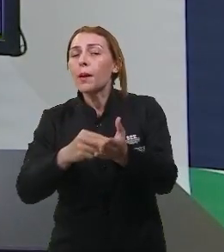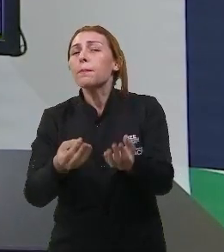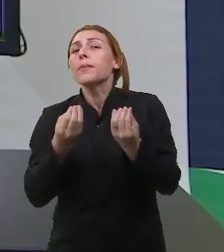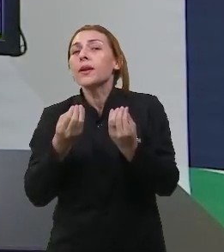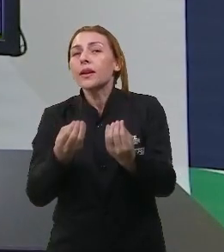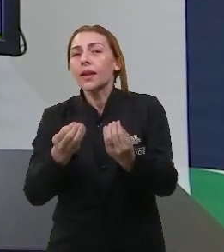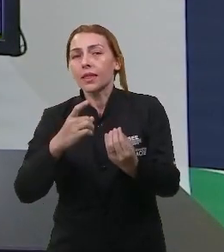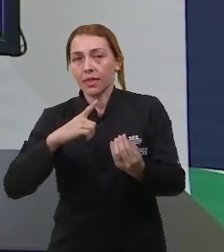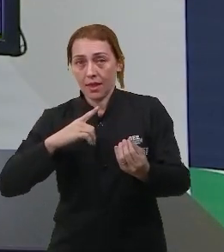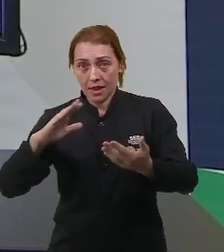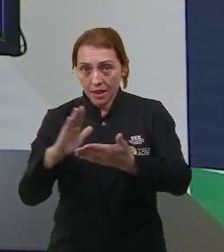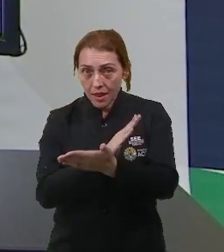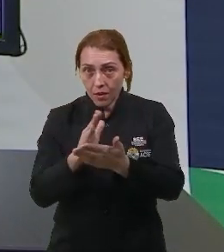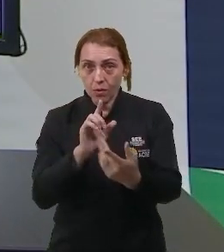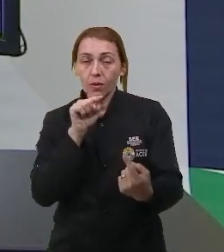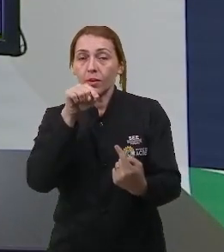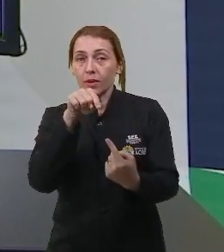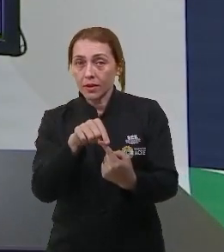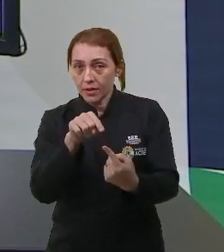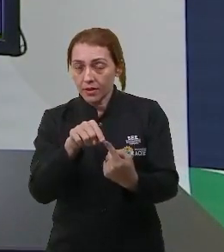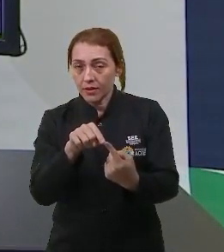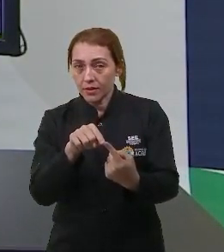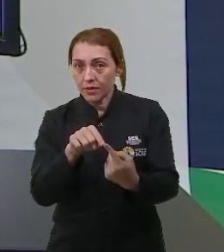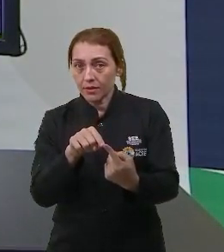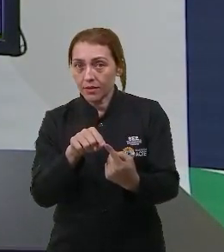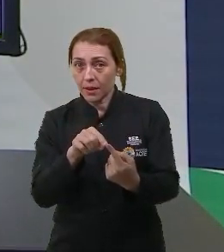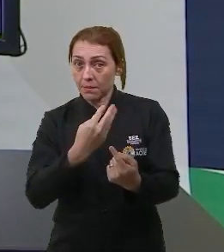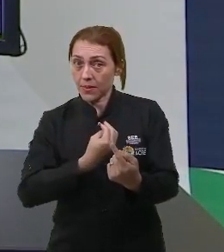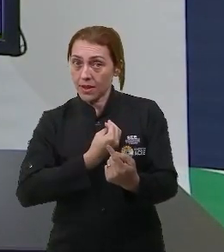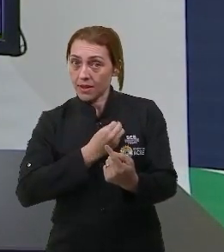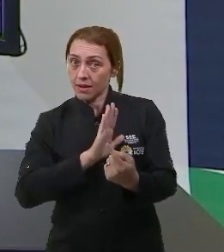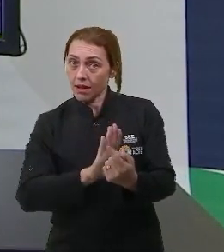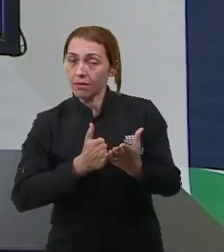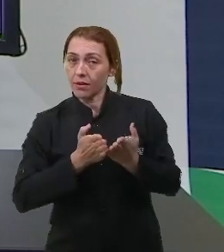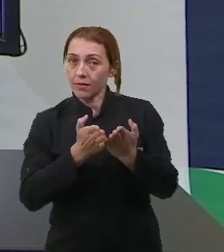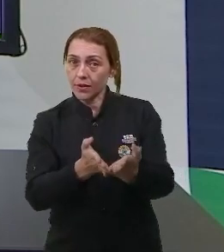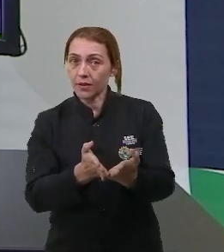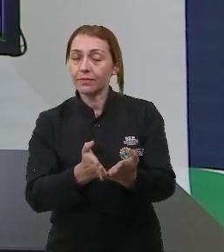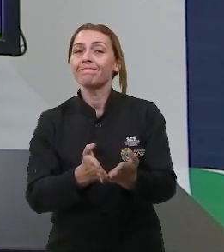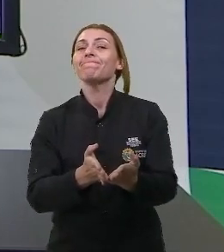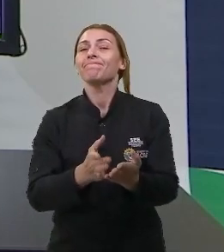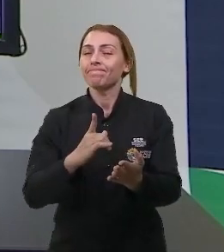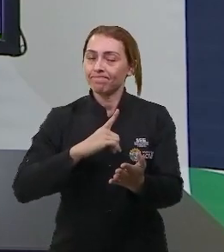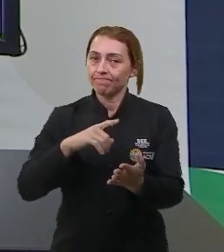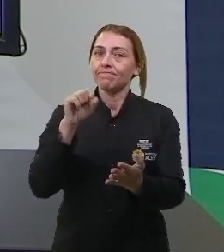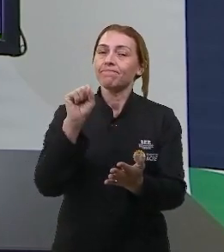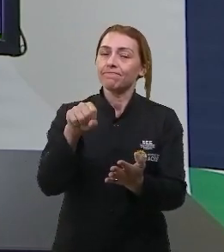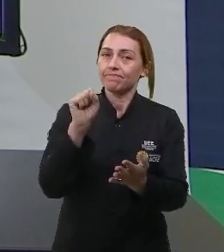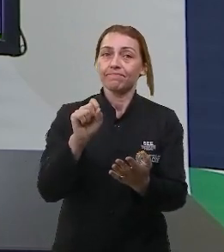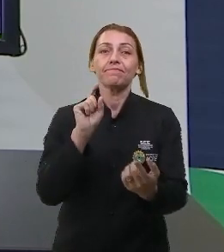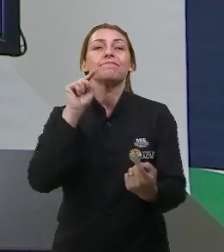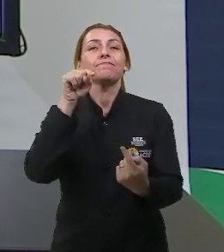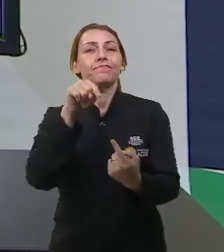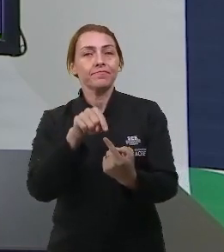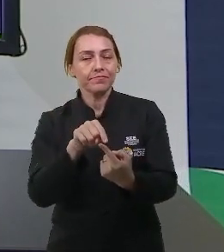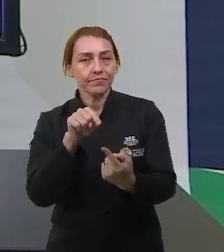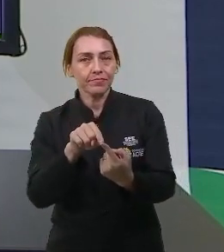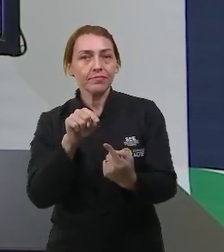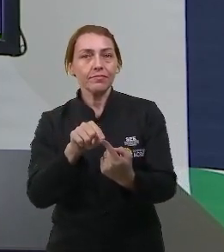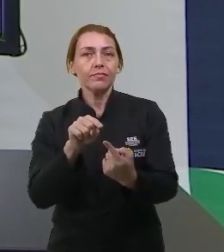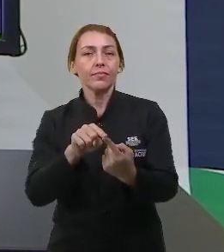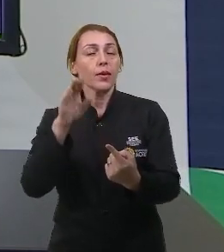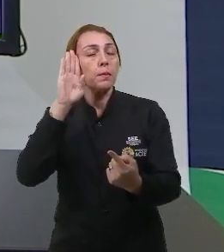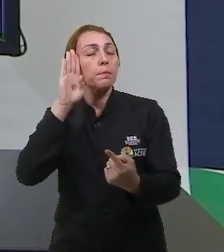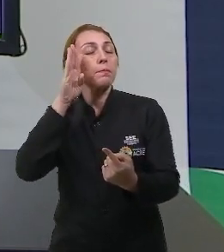Tem algum objetivo, será aquelas plaquinhas estarem ali? É, pessoal, tem sim, tem um objetivo e o objetivo ele é